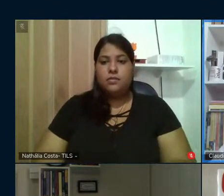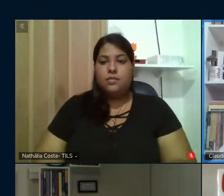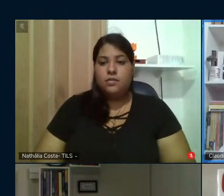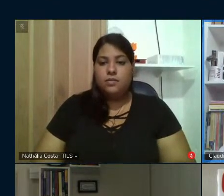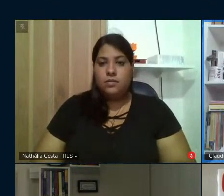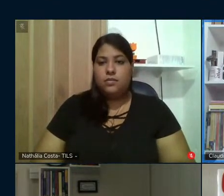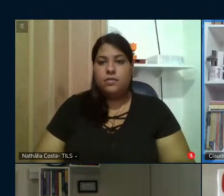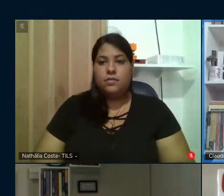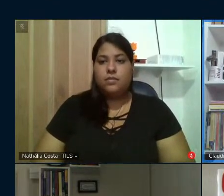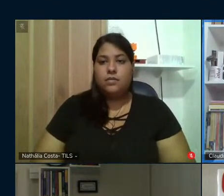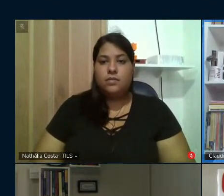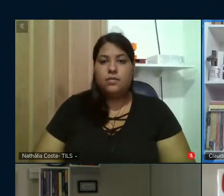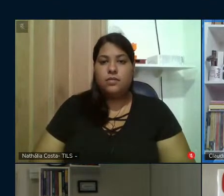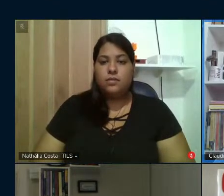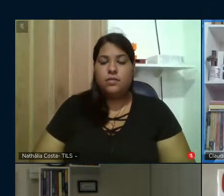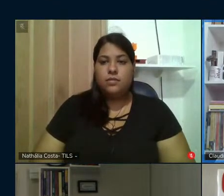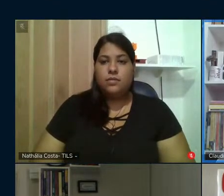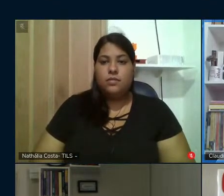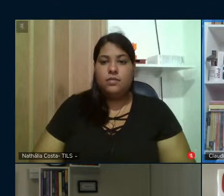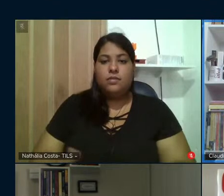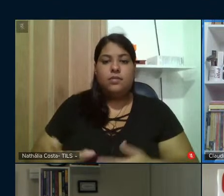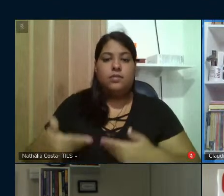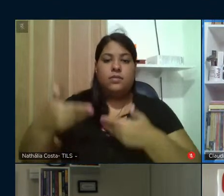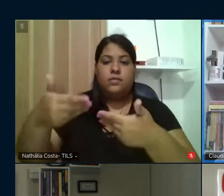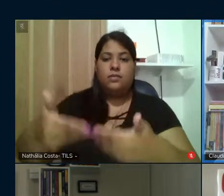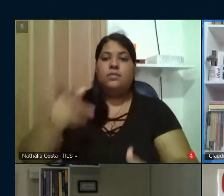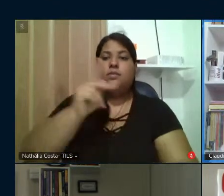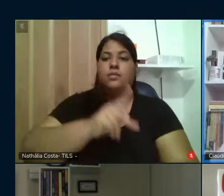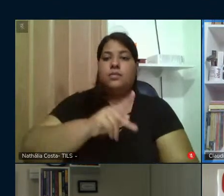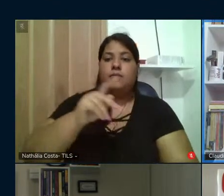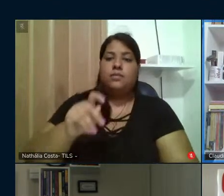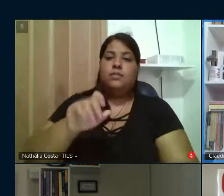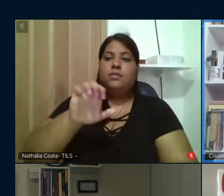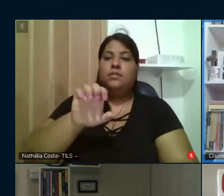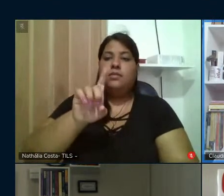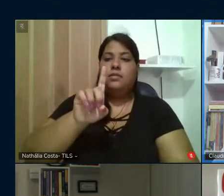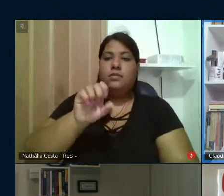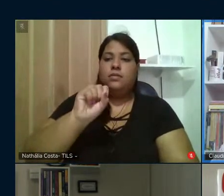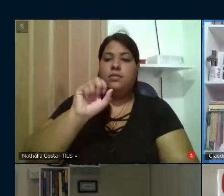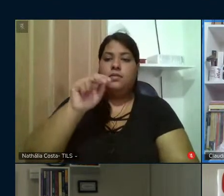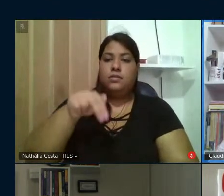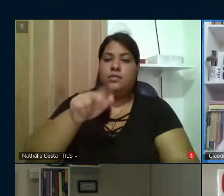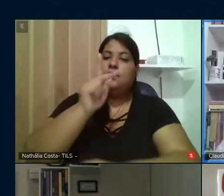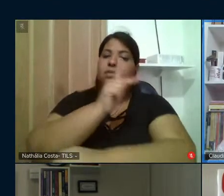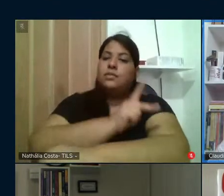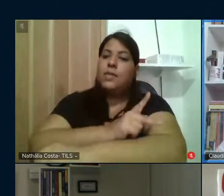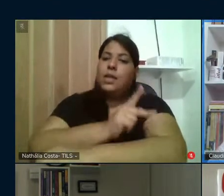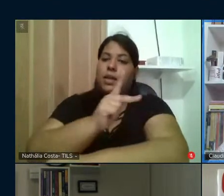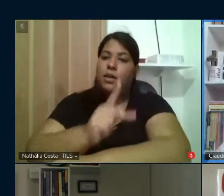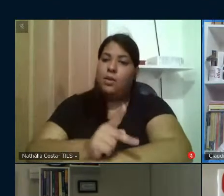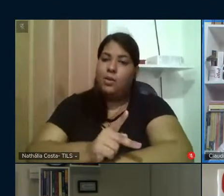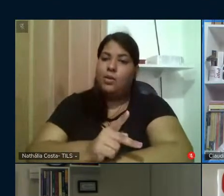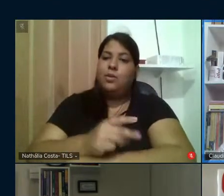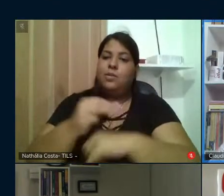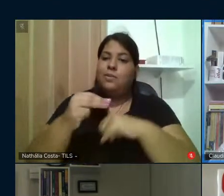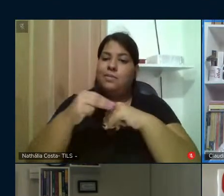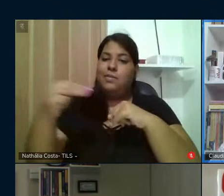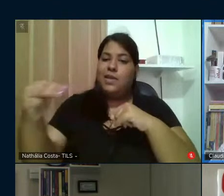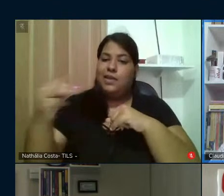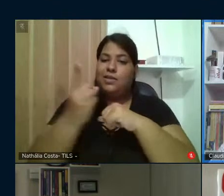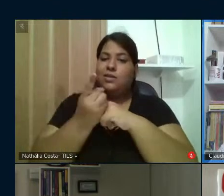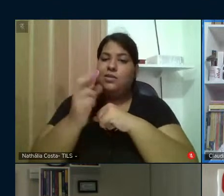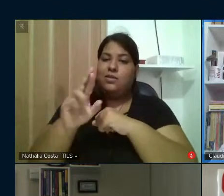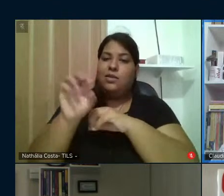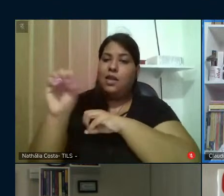convidar então o professor Edson Andrade, aqui da UFPE, que é pedagogo, mestre, doutor em educação,